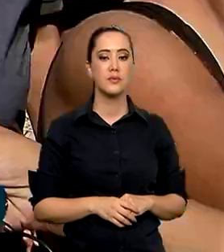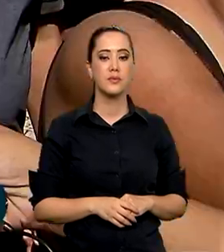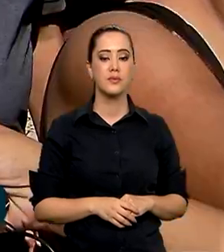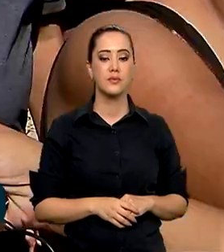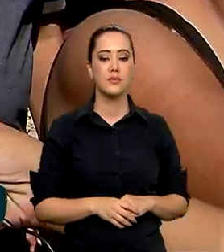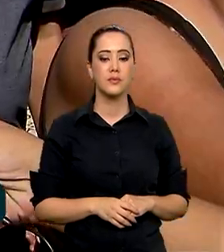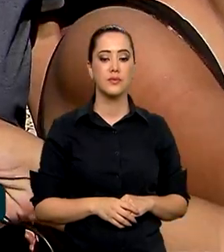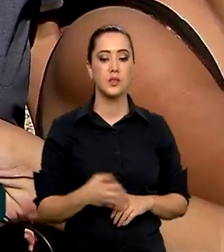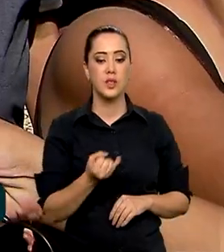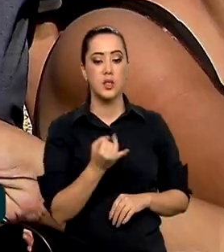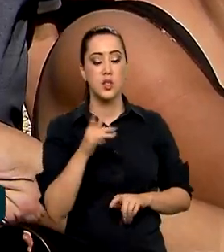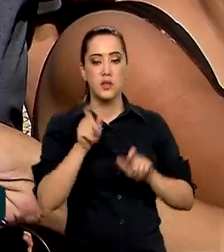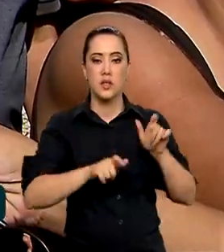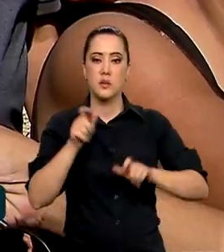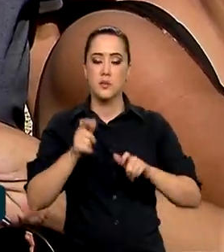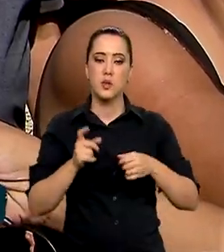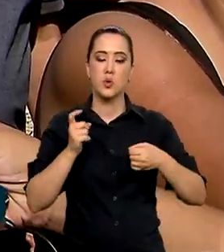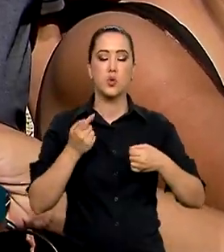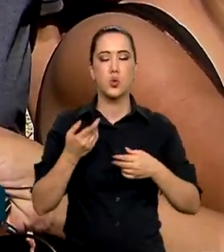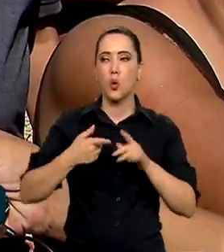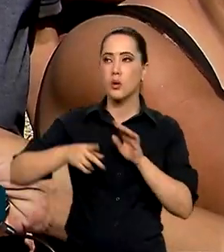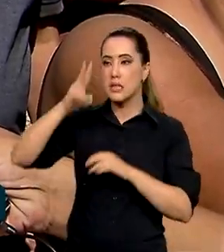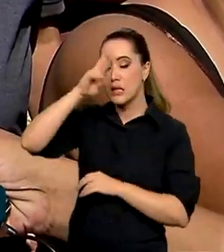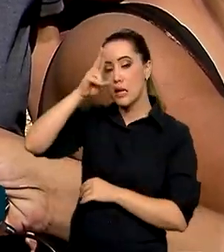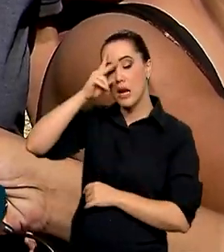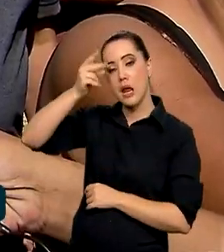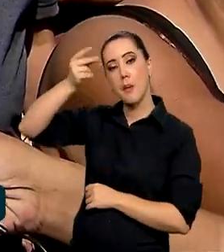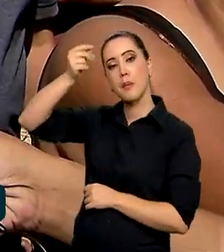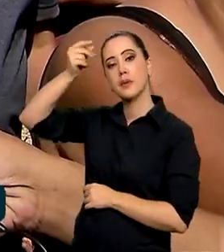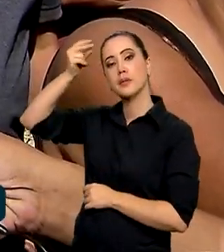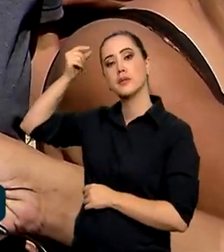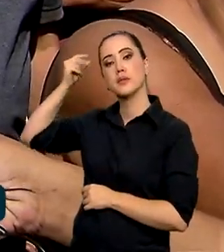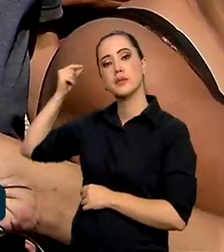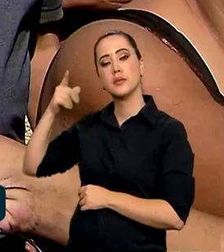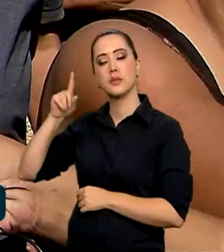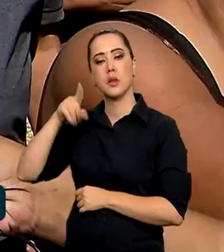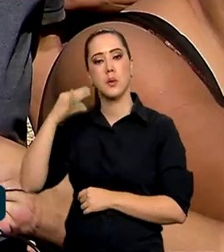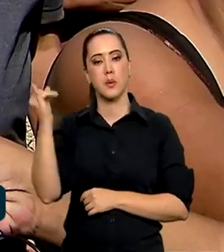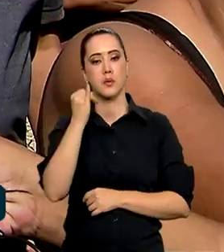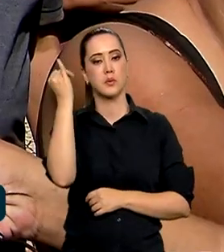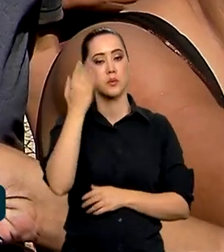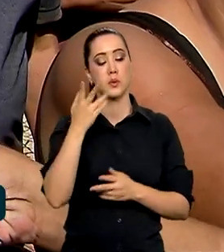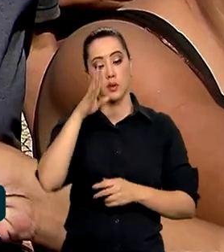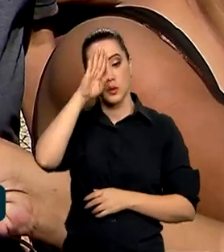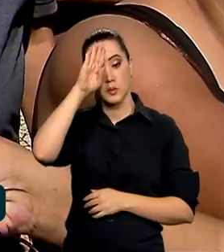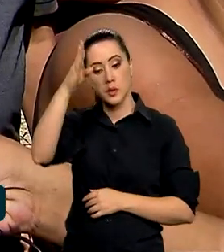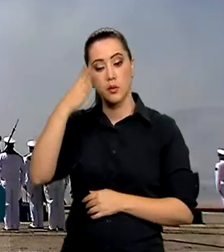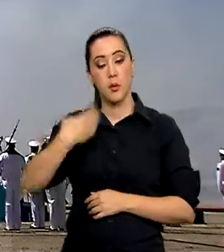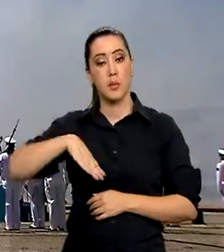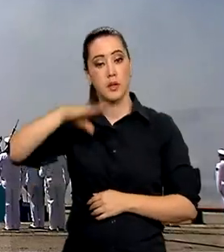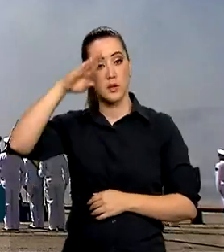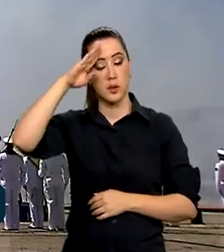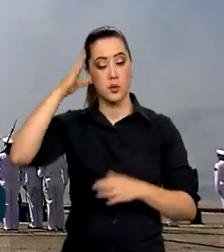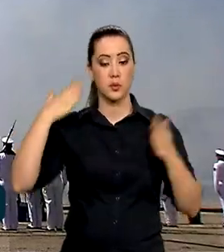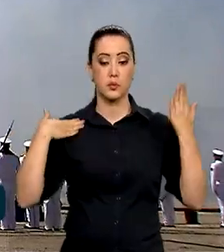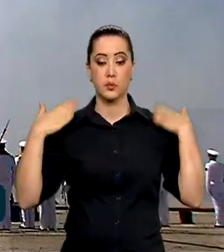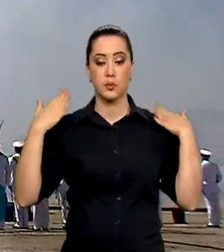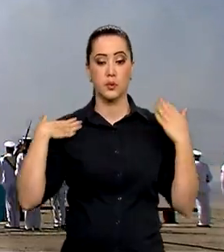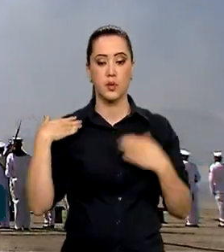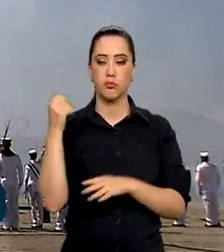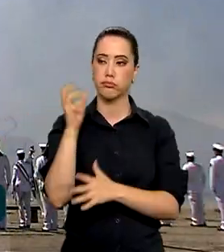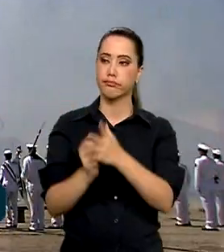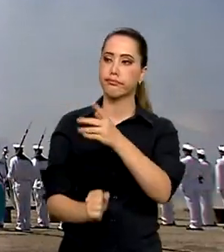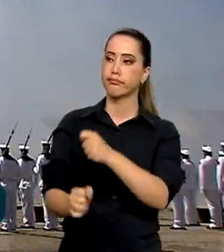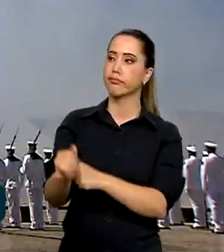Faz as pessoas retornarem àquela época, reviverem. Eu acho que é muito importante, principalmente da Marinha. A bandeira nova